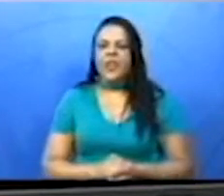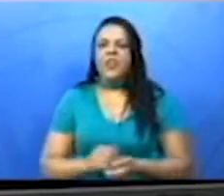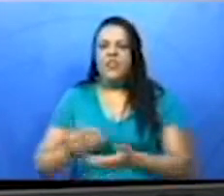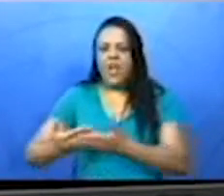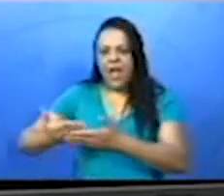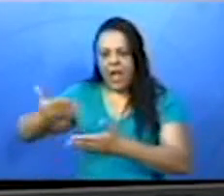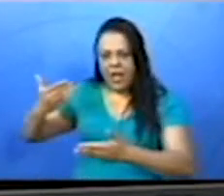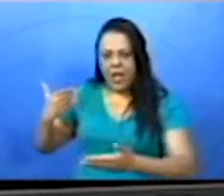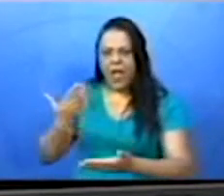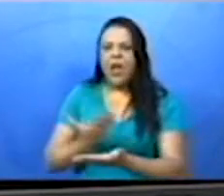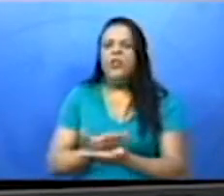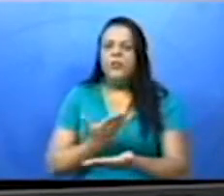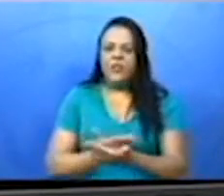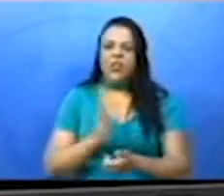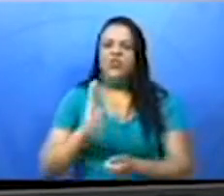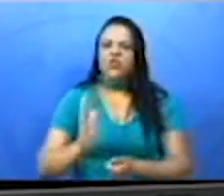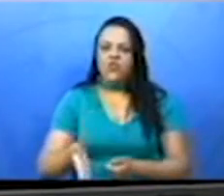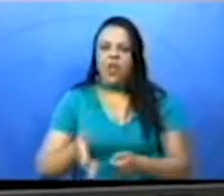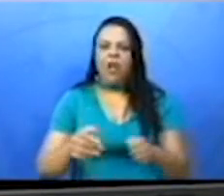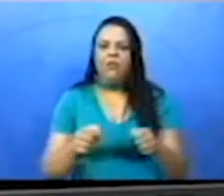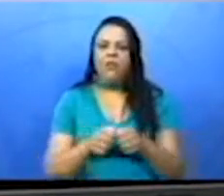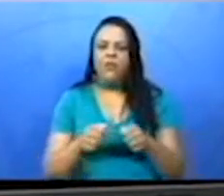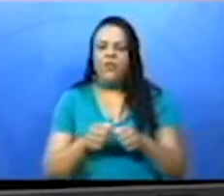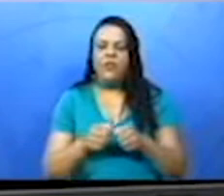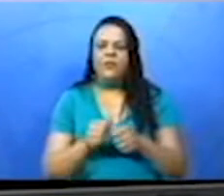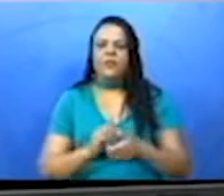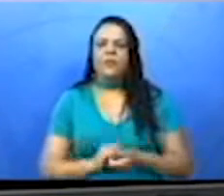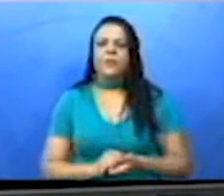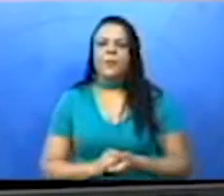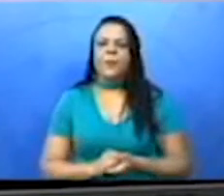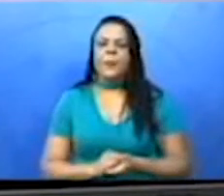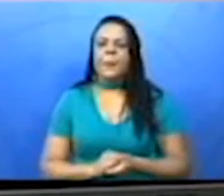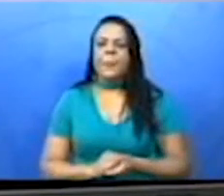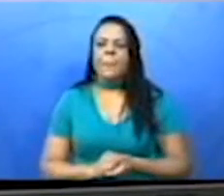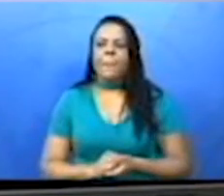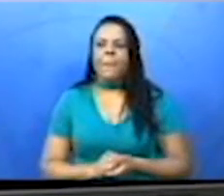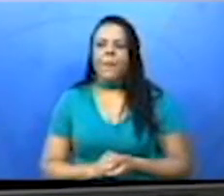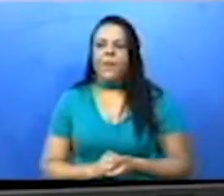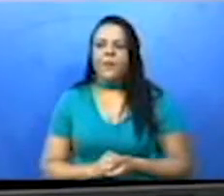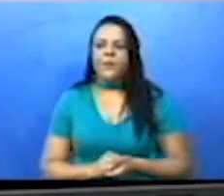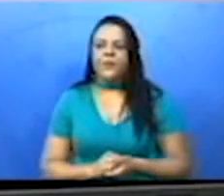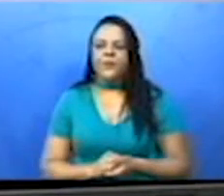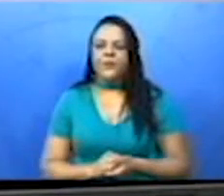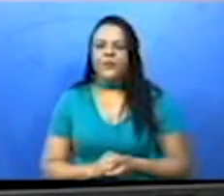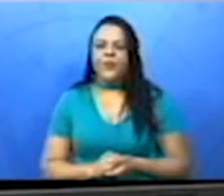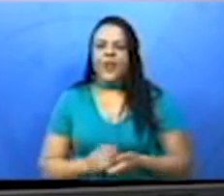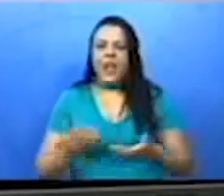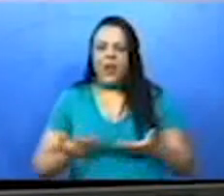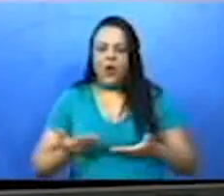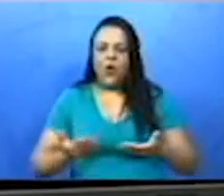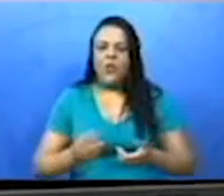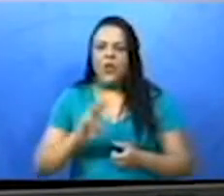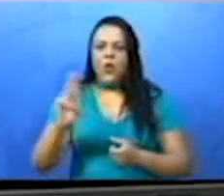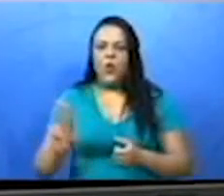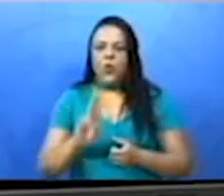aula com vocês. Mas, vamos disponibilizar com o recurso de letra bastão.